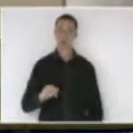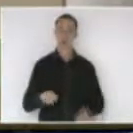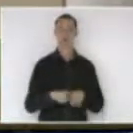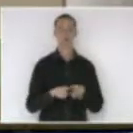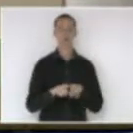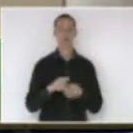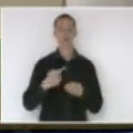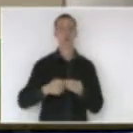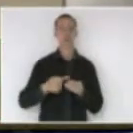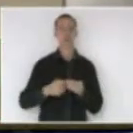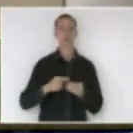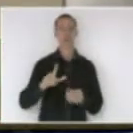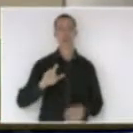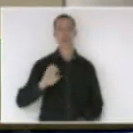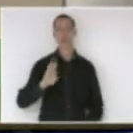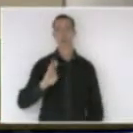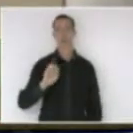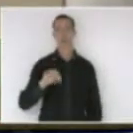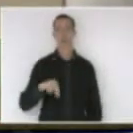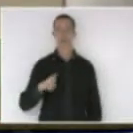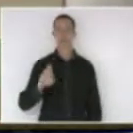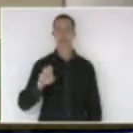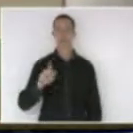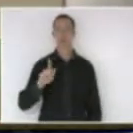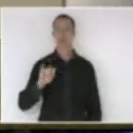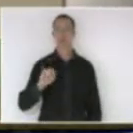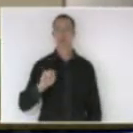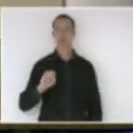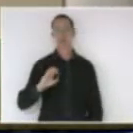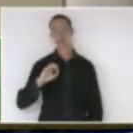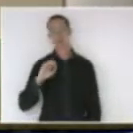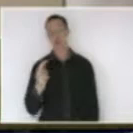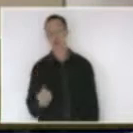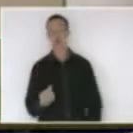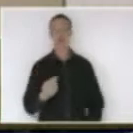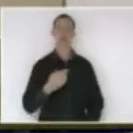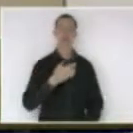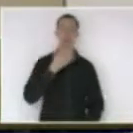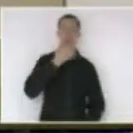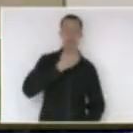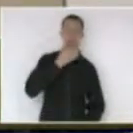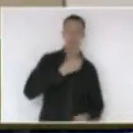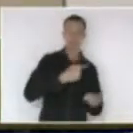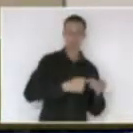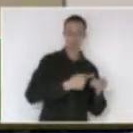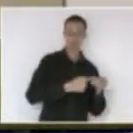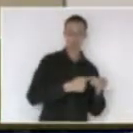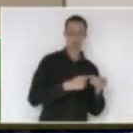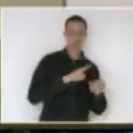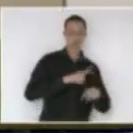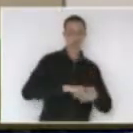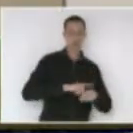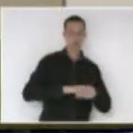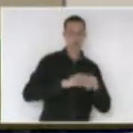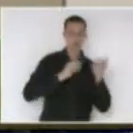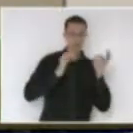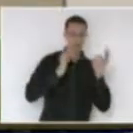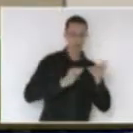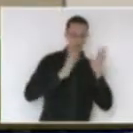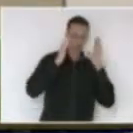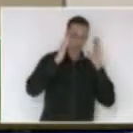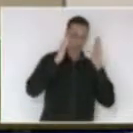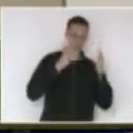no município de Lebon Regis ou que a comarca de Fraiburgo reserve um horário específico para o